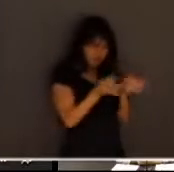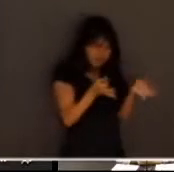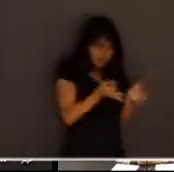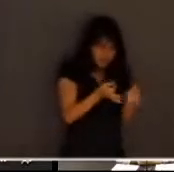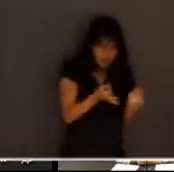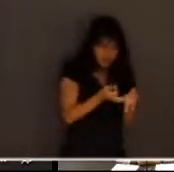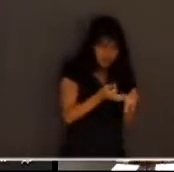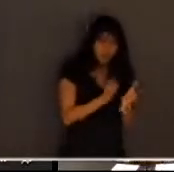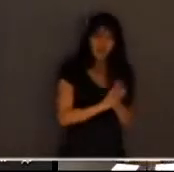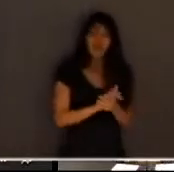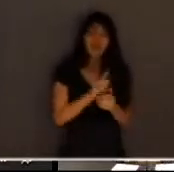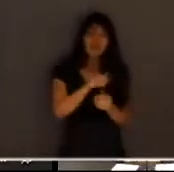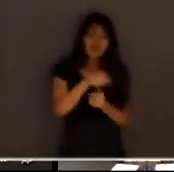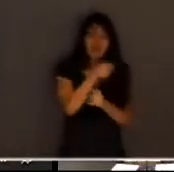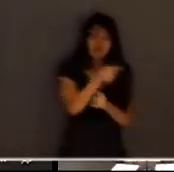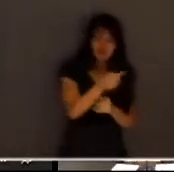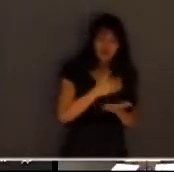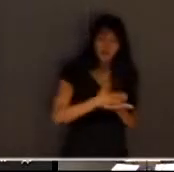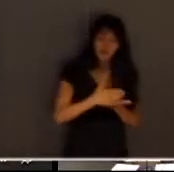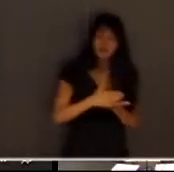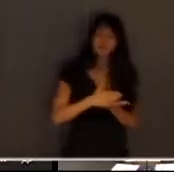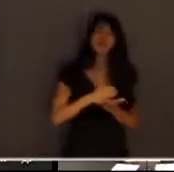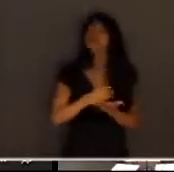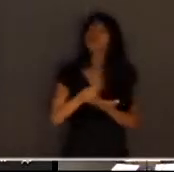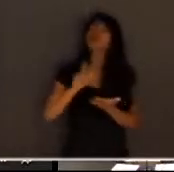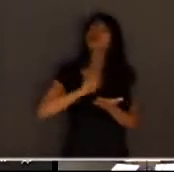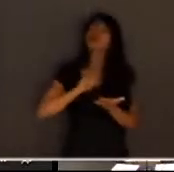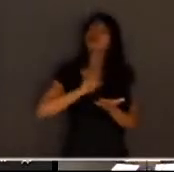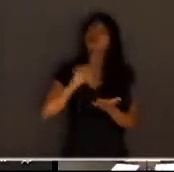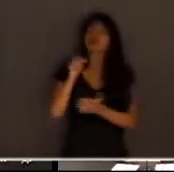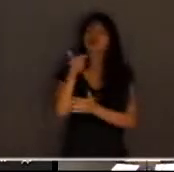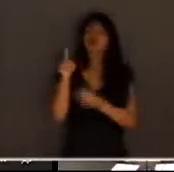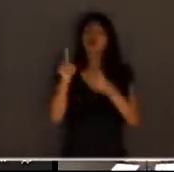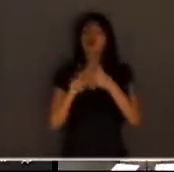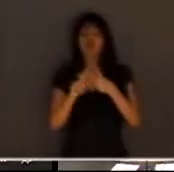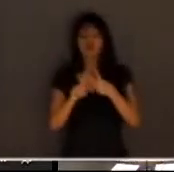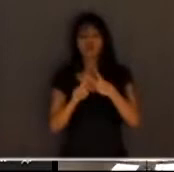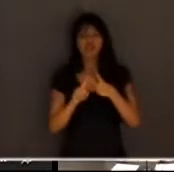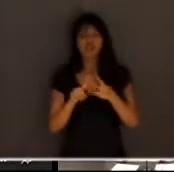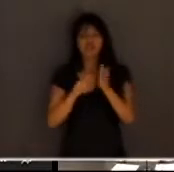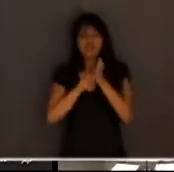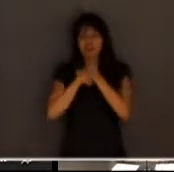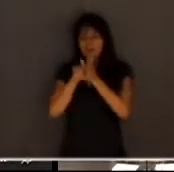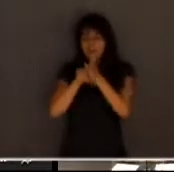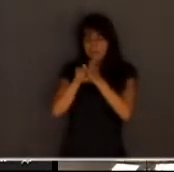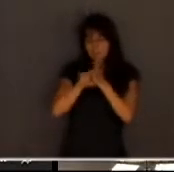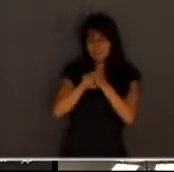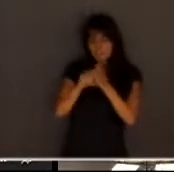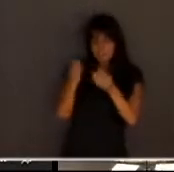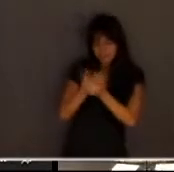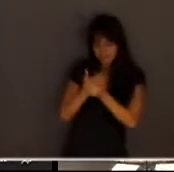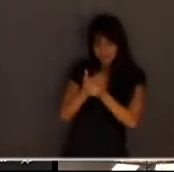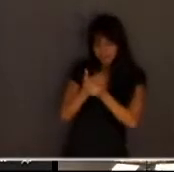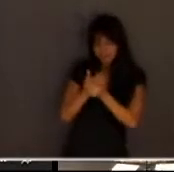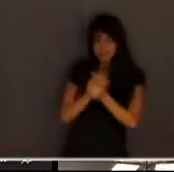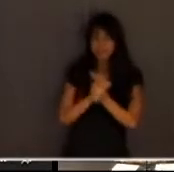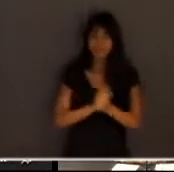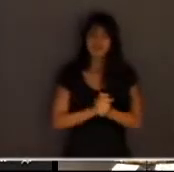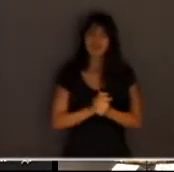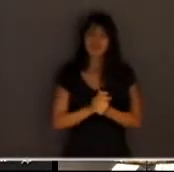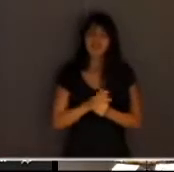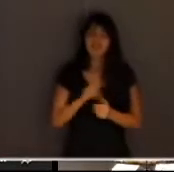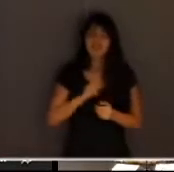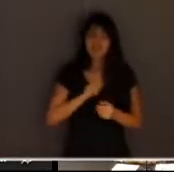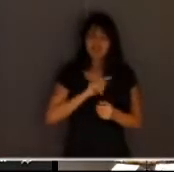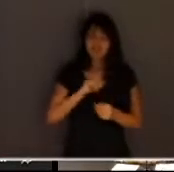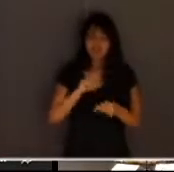e a partir daí avançar na outra fase que é a filtragem do processo nós temos cinco